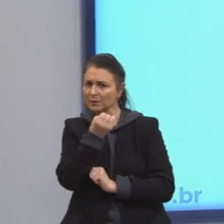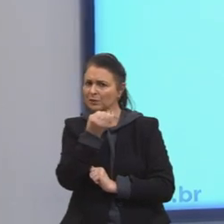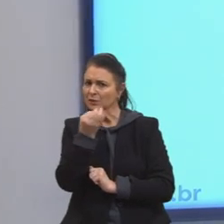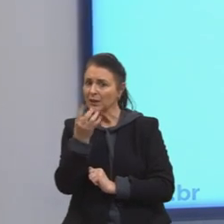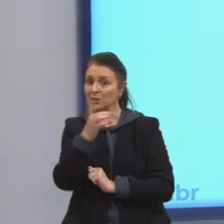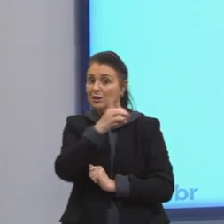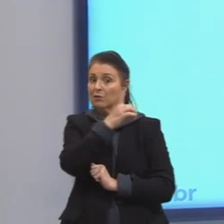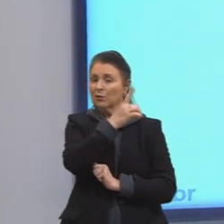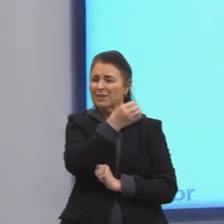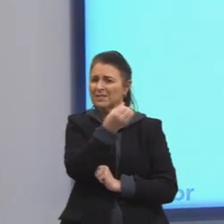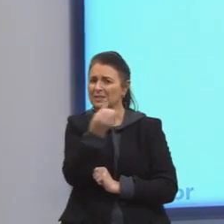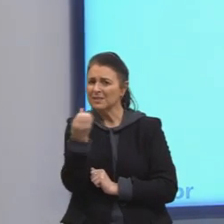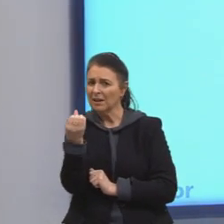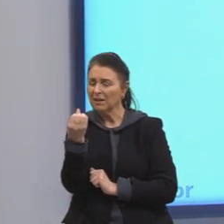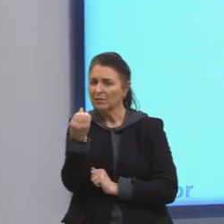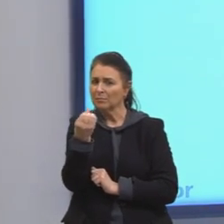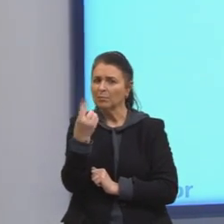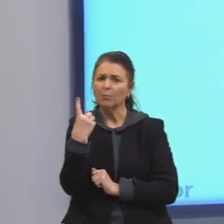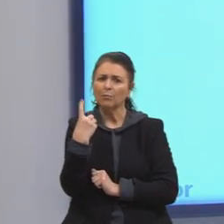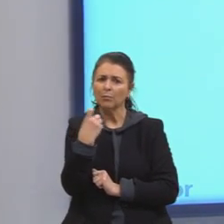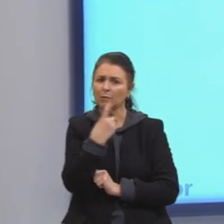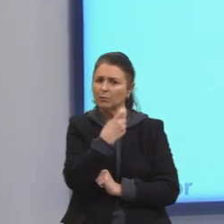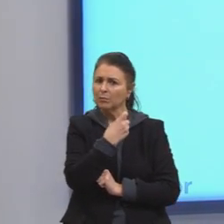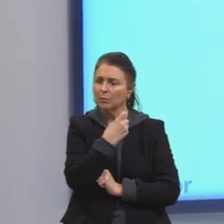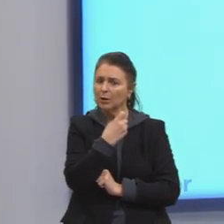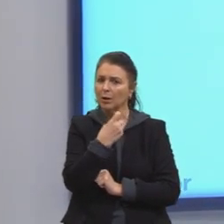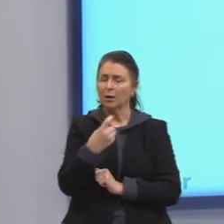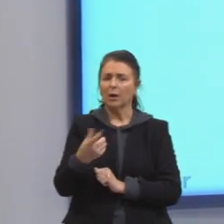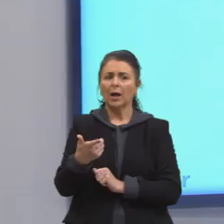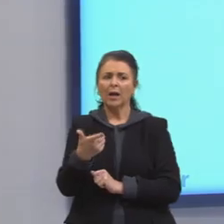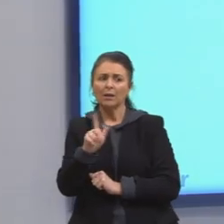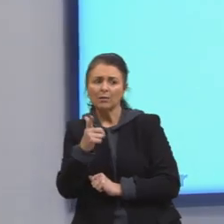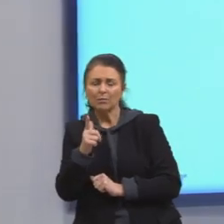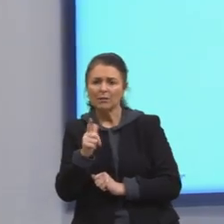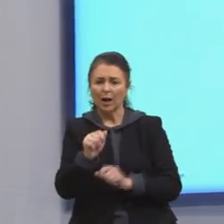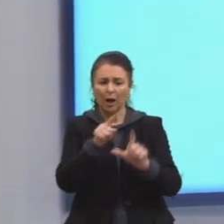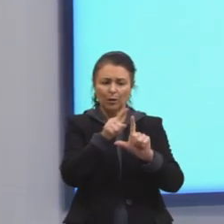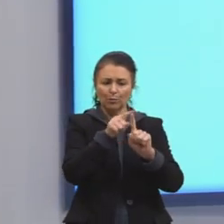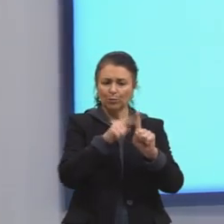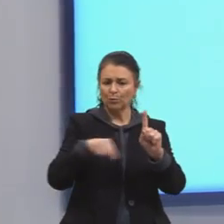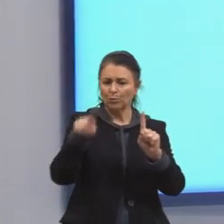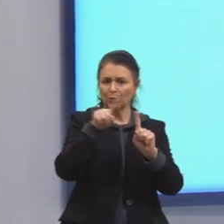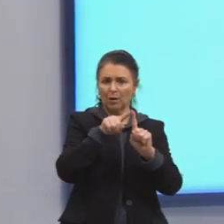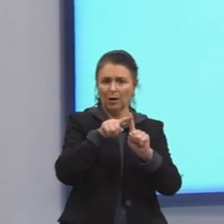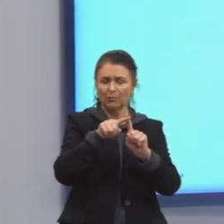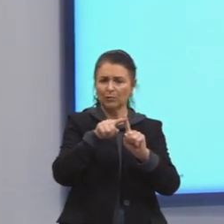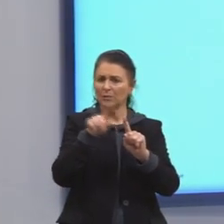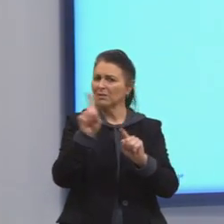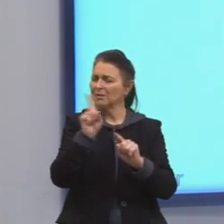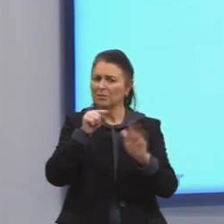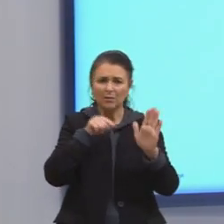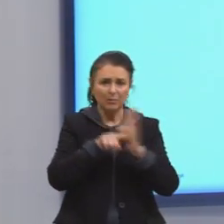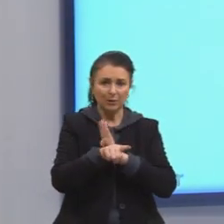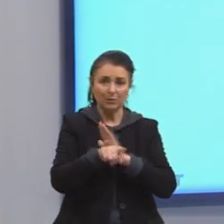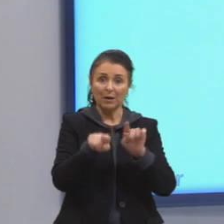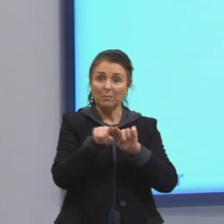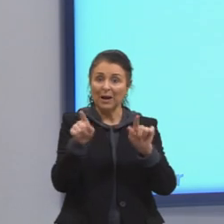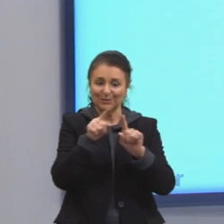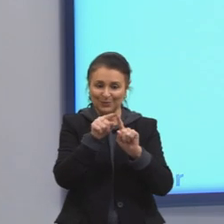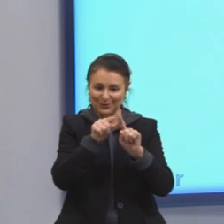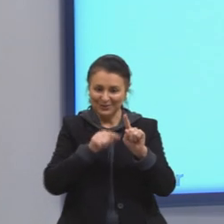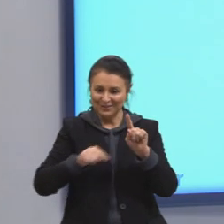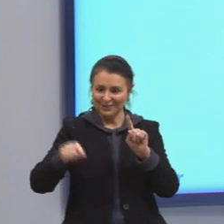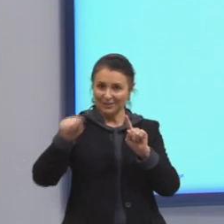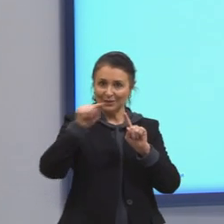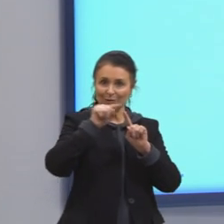perfumes. A informação não está no gráfico ou no enunciado. Mas a gente sabe que o gráfico de setores, ele representa